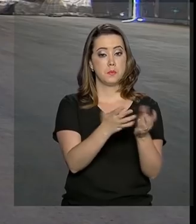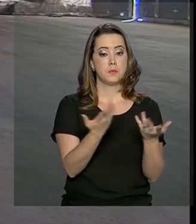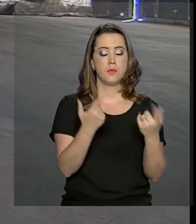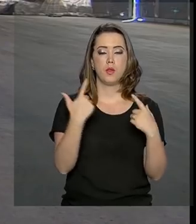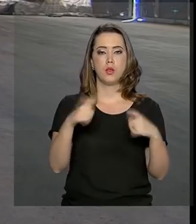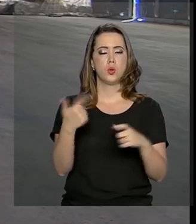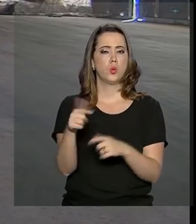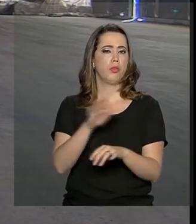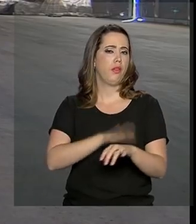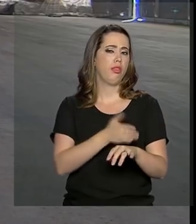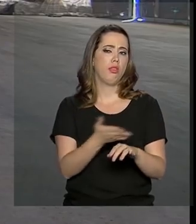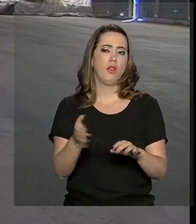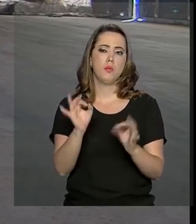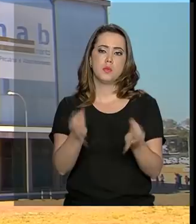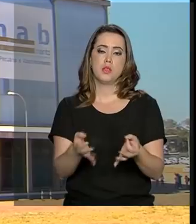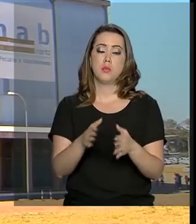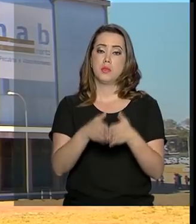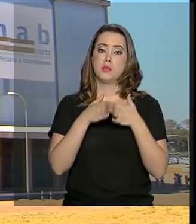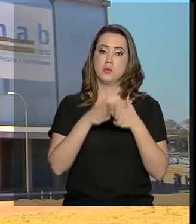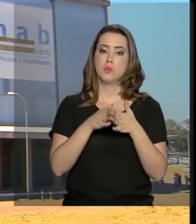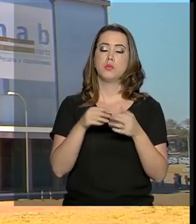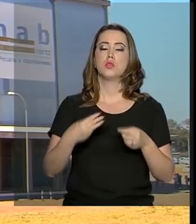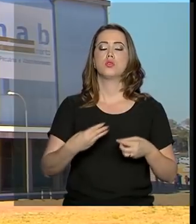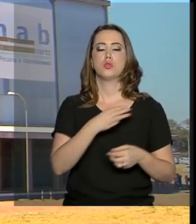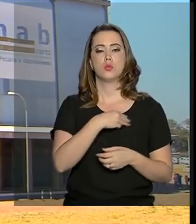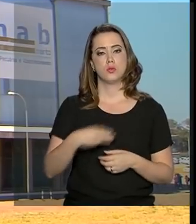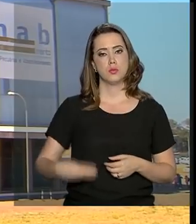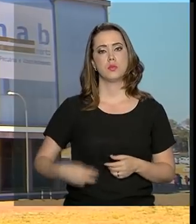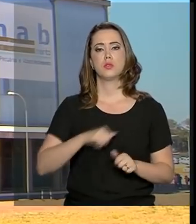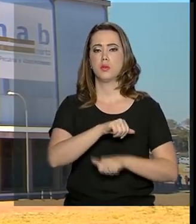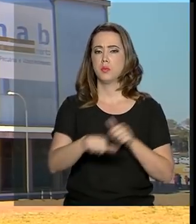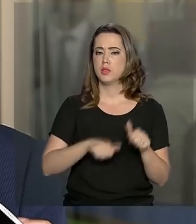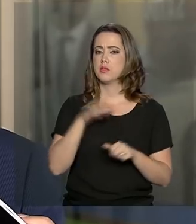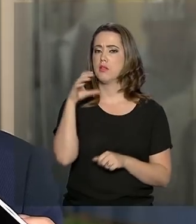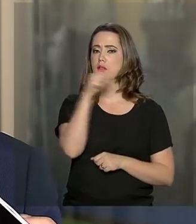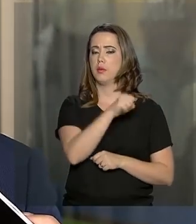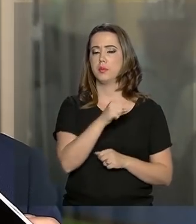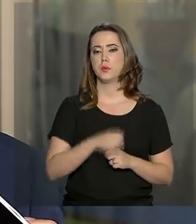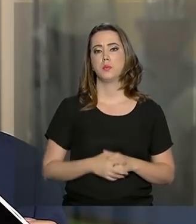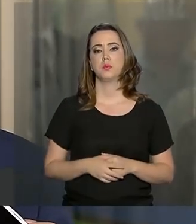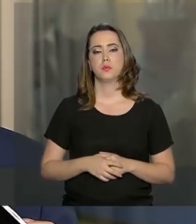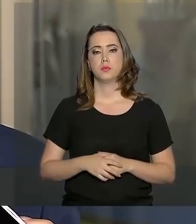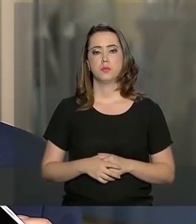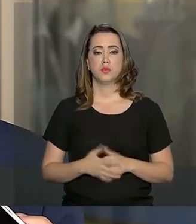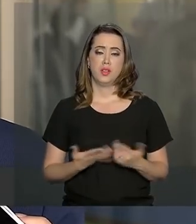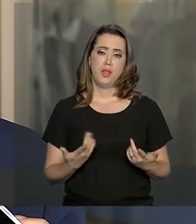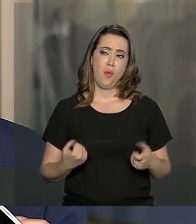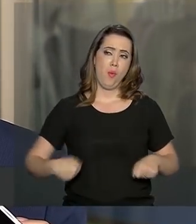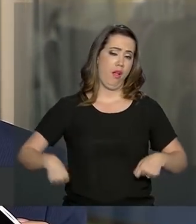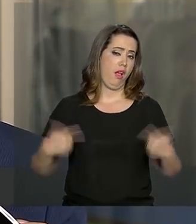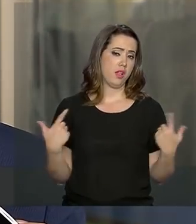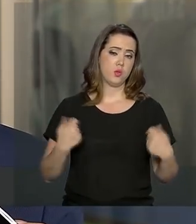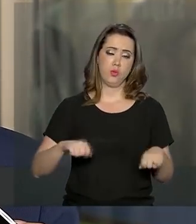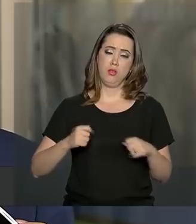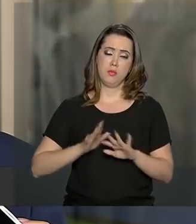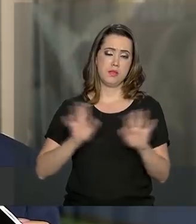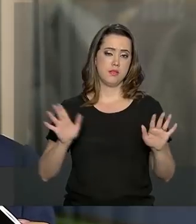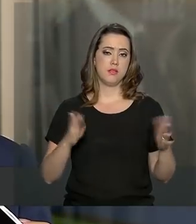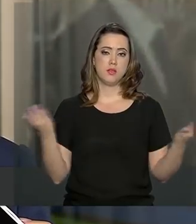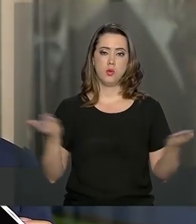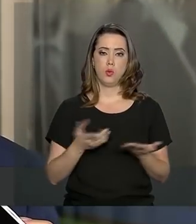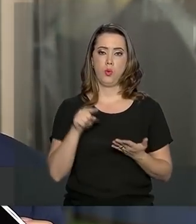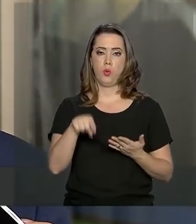disse que ainda não há prazo, mas que o pedido da ministra é que a mudança seja rápida. É um custo desnecessário num